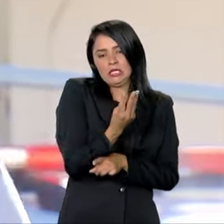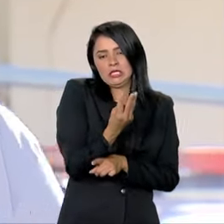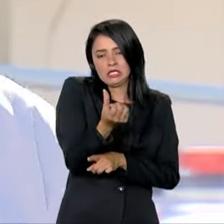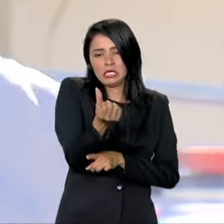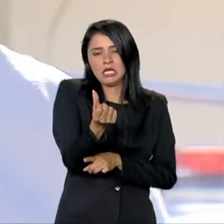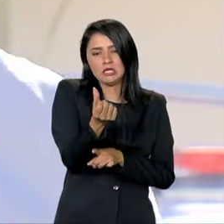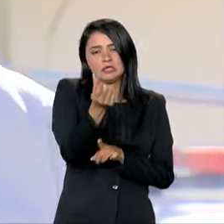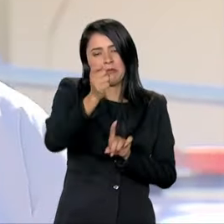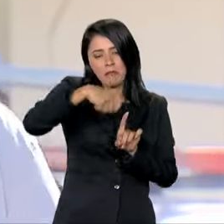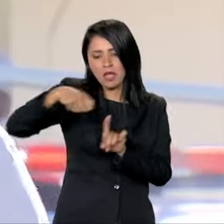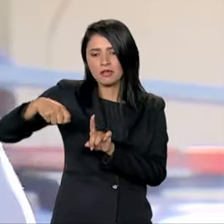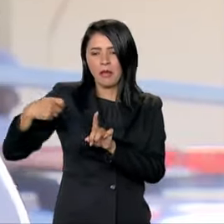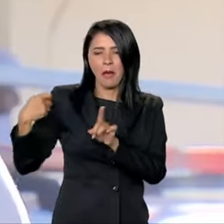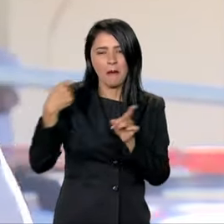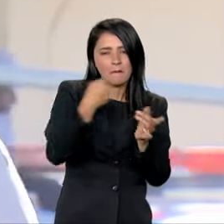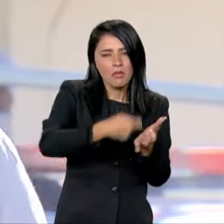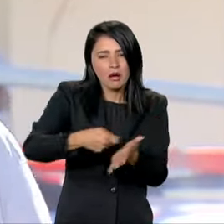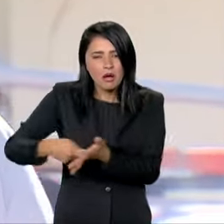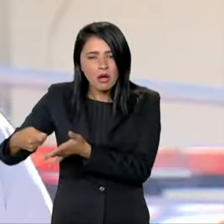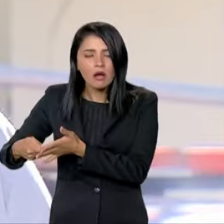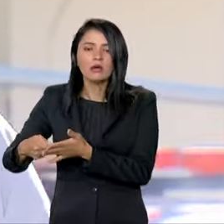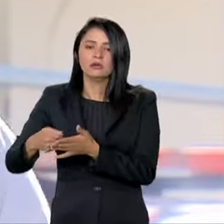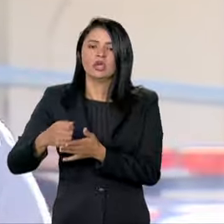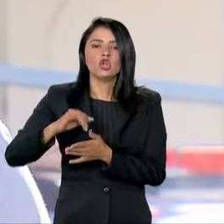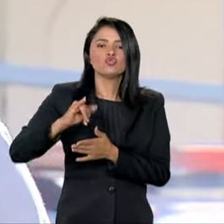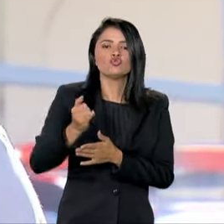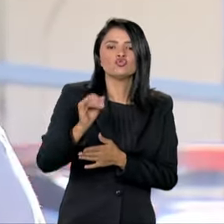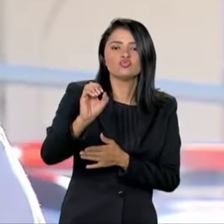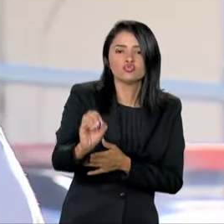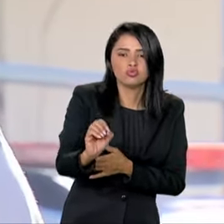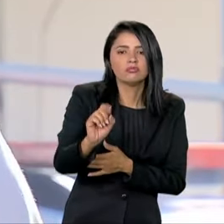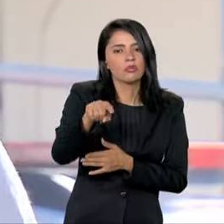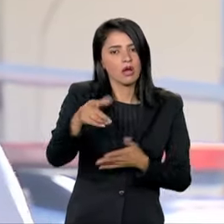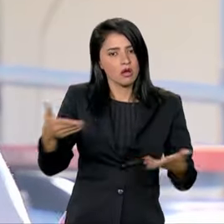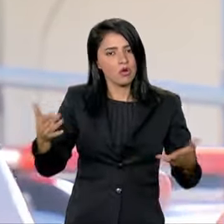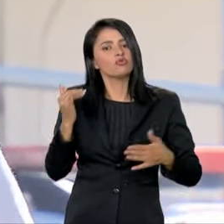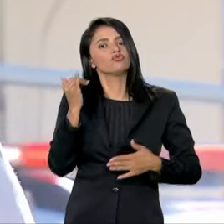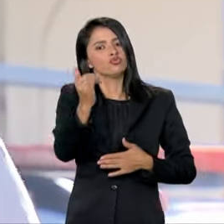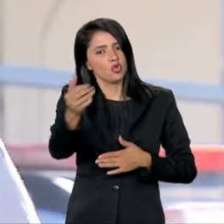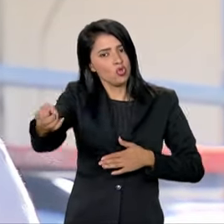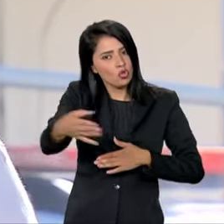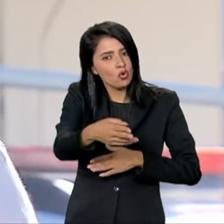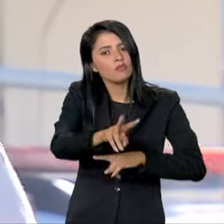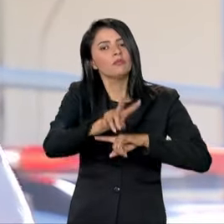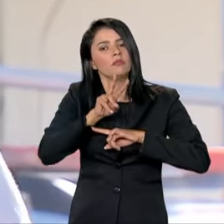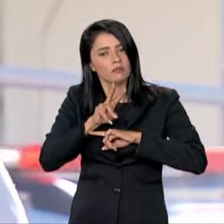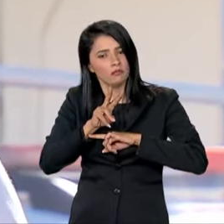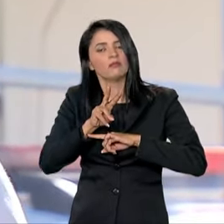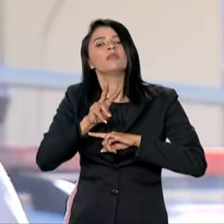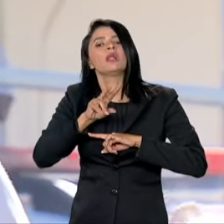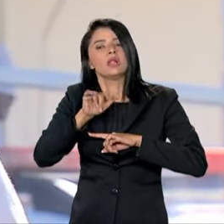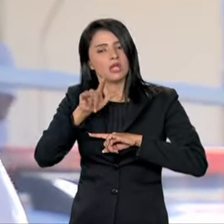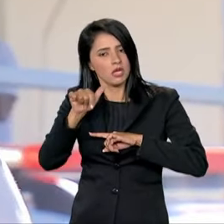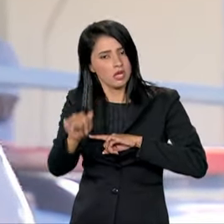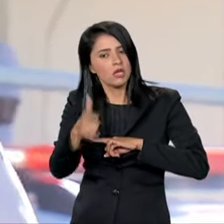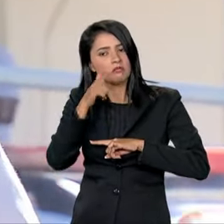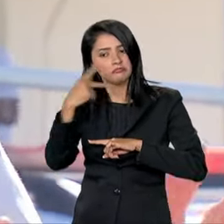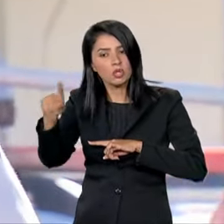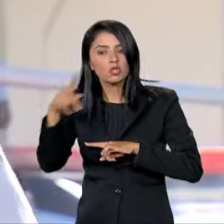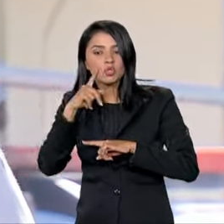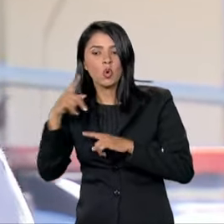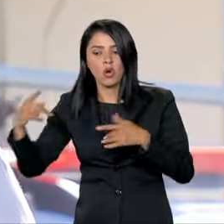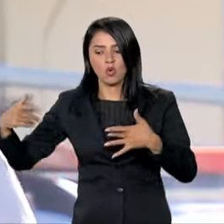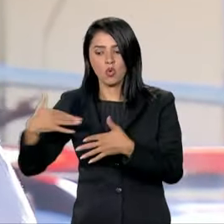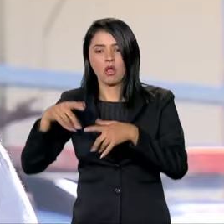nesta semana, o presidente Lula anunciou um conjunto de novas linhas, que vão atender também os pequenos, em área urbana